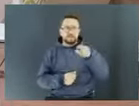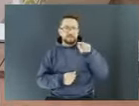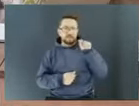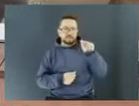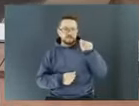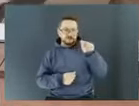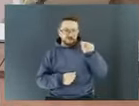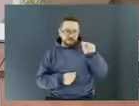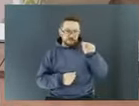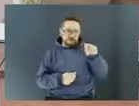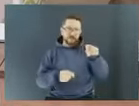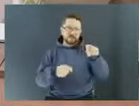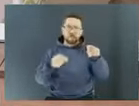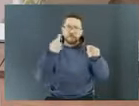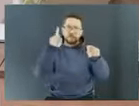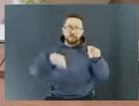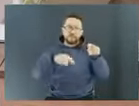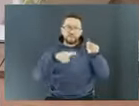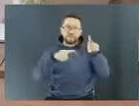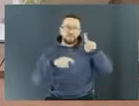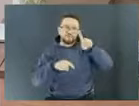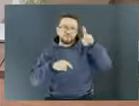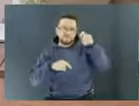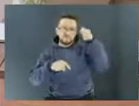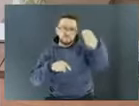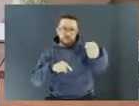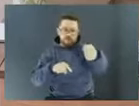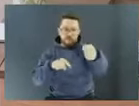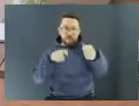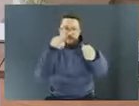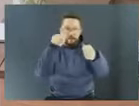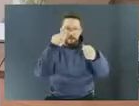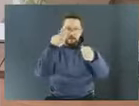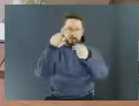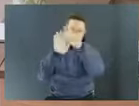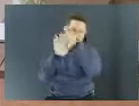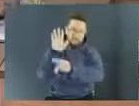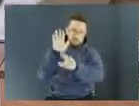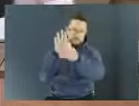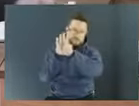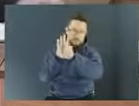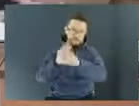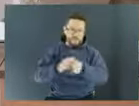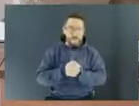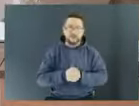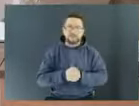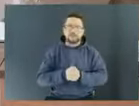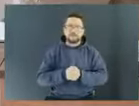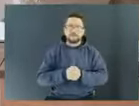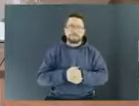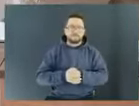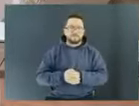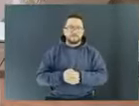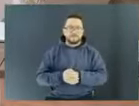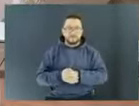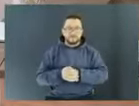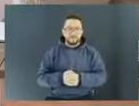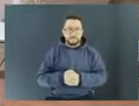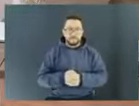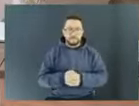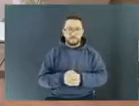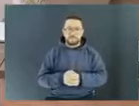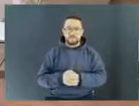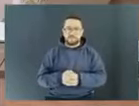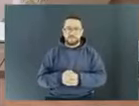retirada dos bens. Isso, na verdade, é self-storage. Um conceito simples. Essa atividade